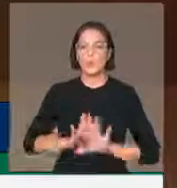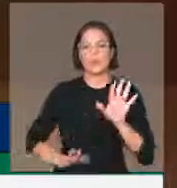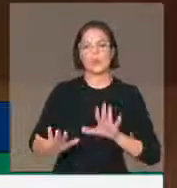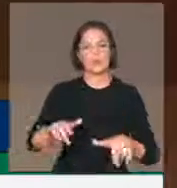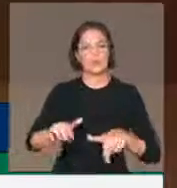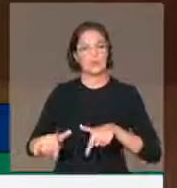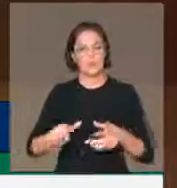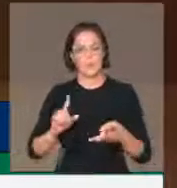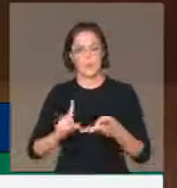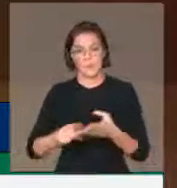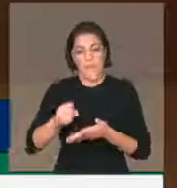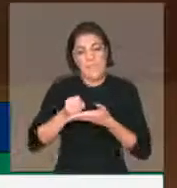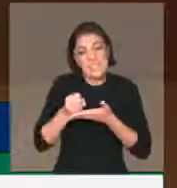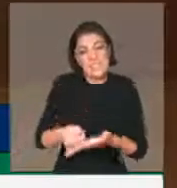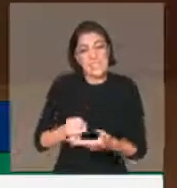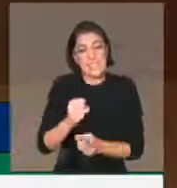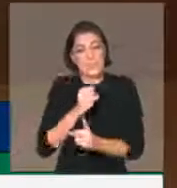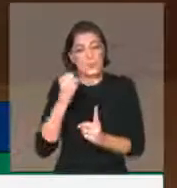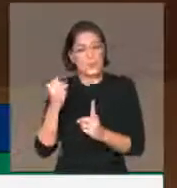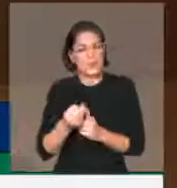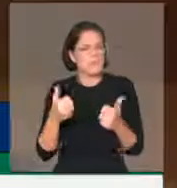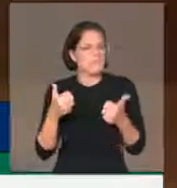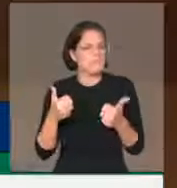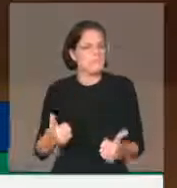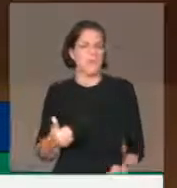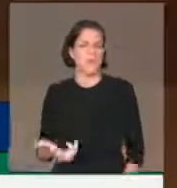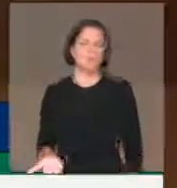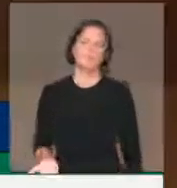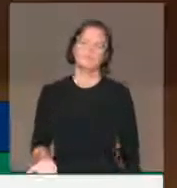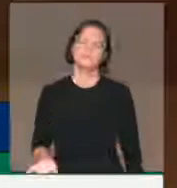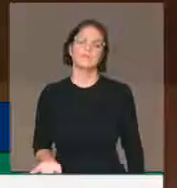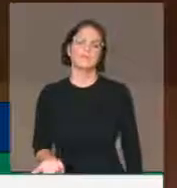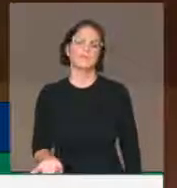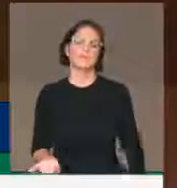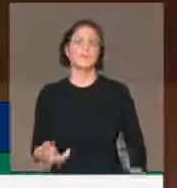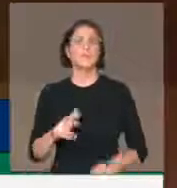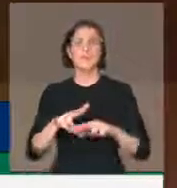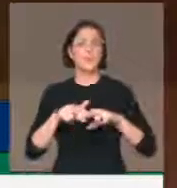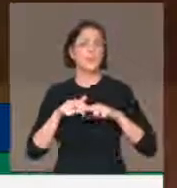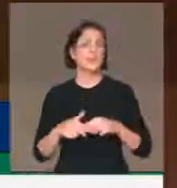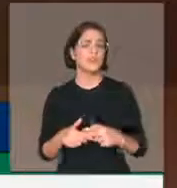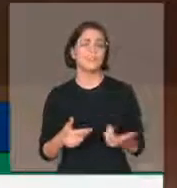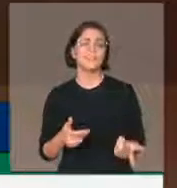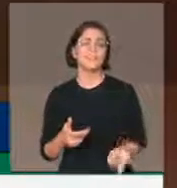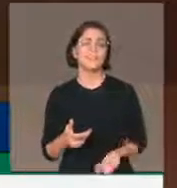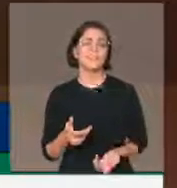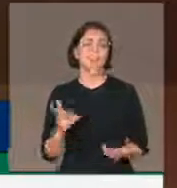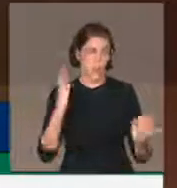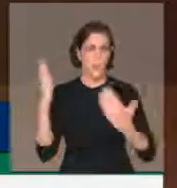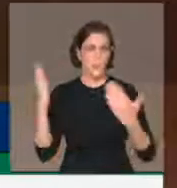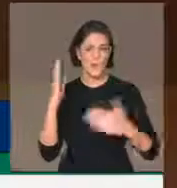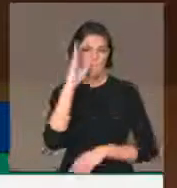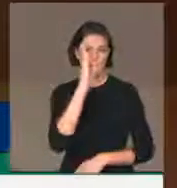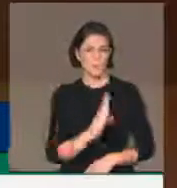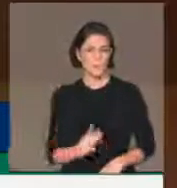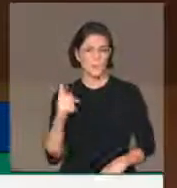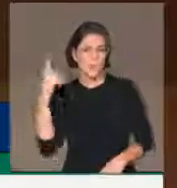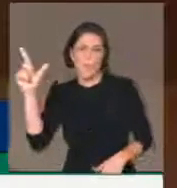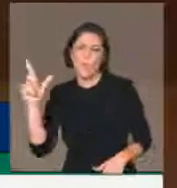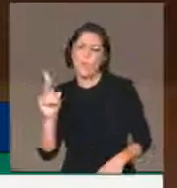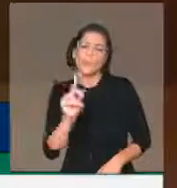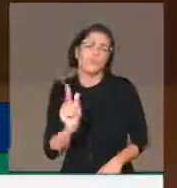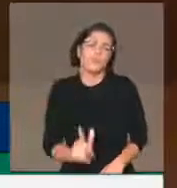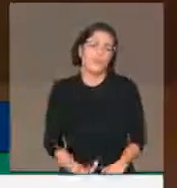uma assistência social farta. Portanto, me espanta que alguém procure comparar o Brasil com esses países.